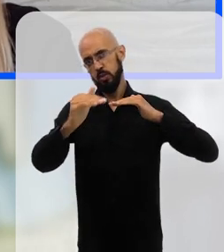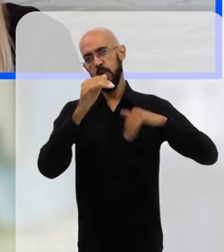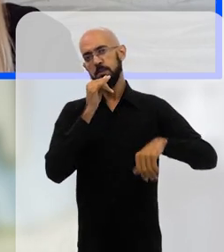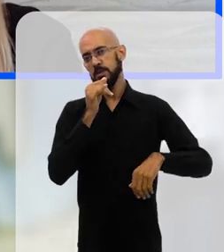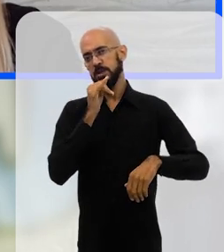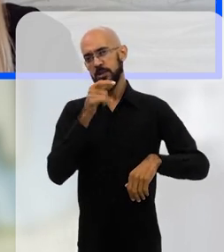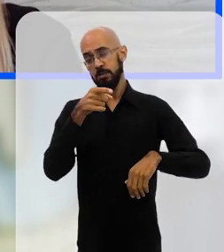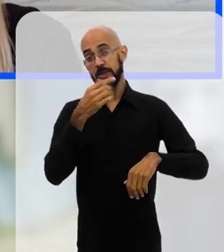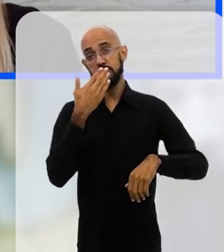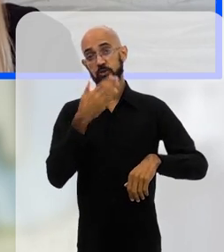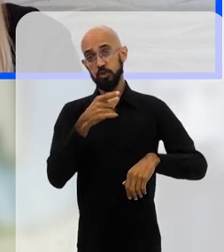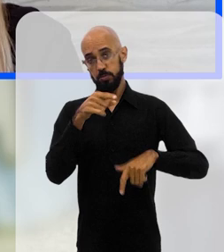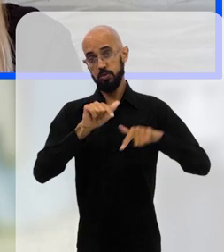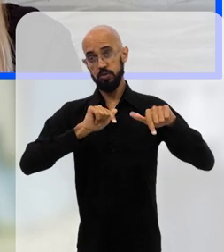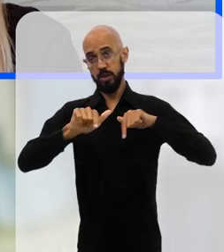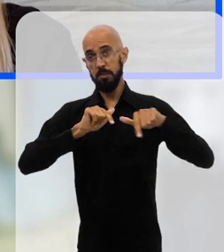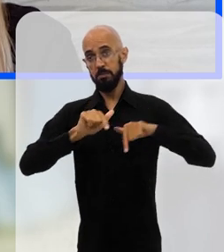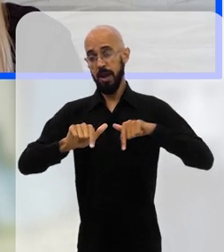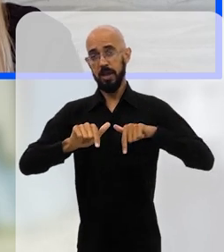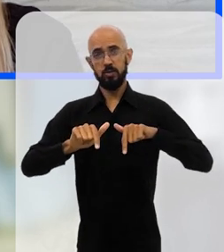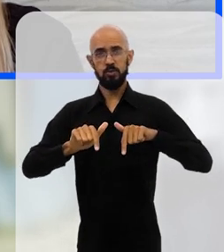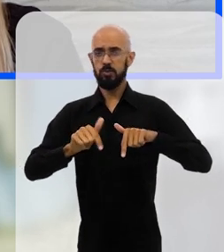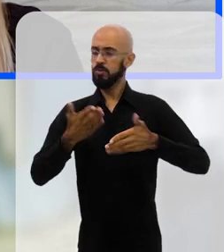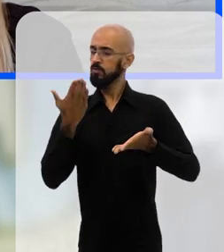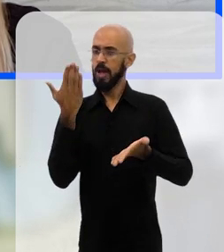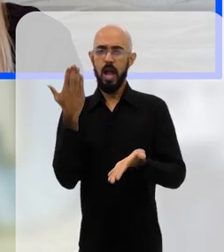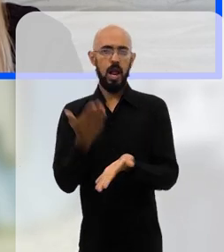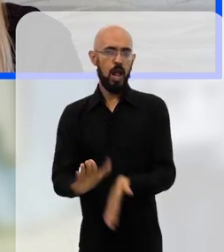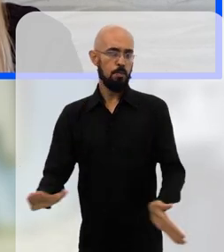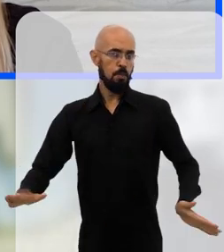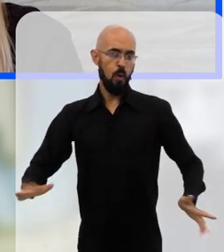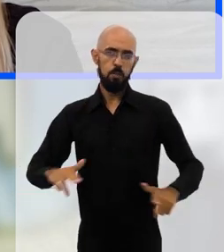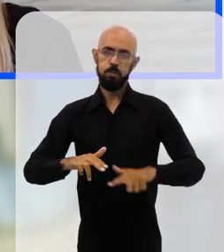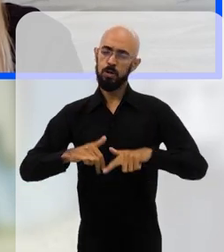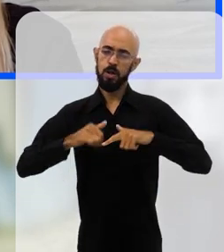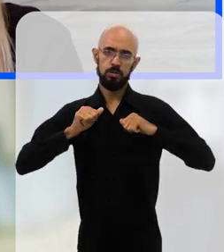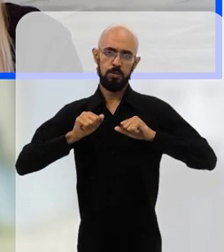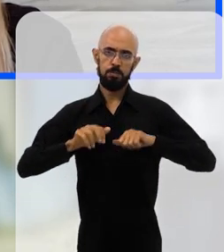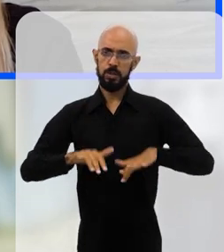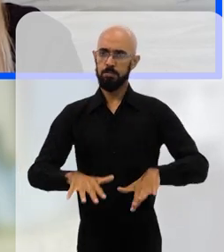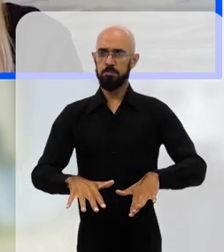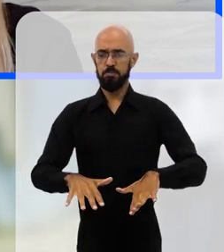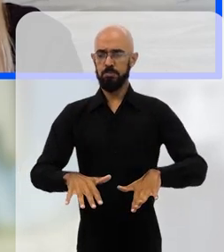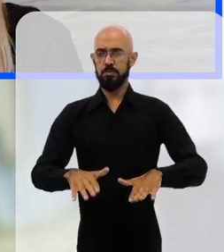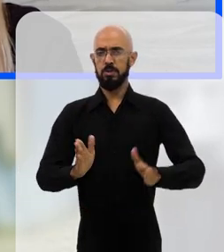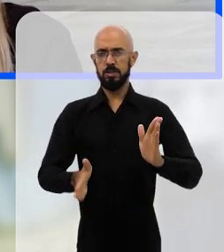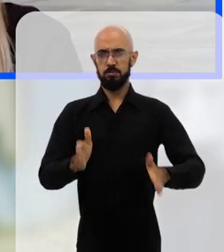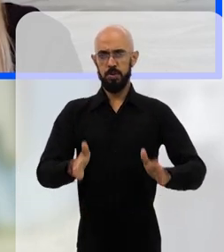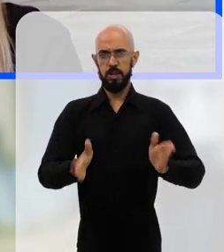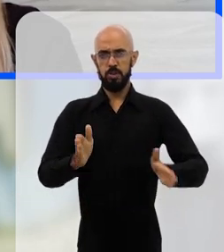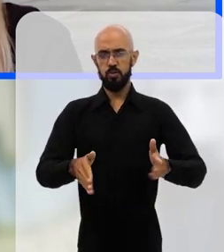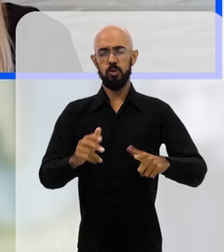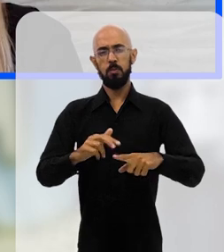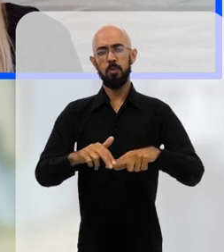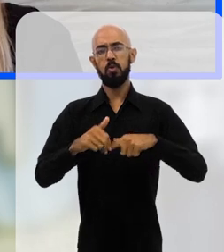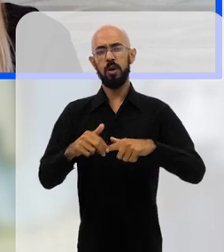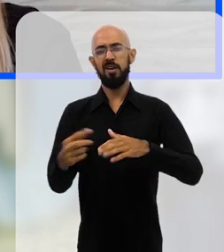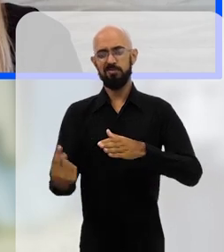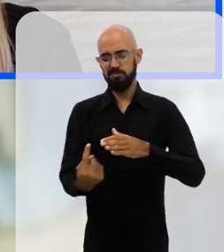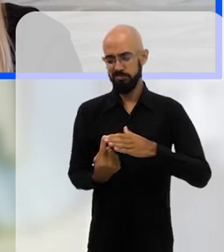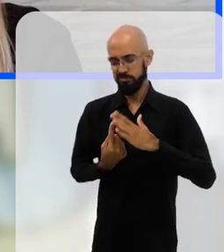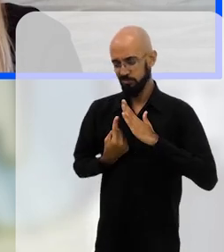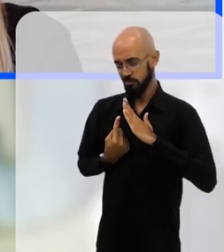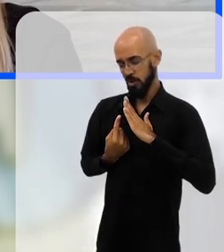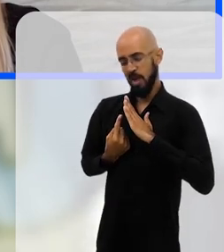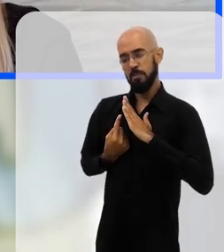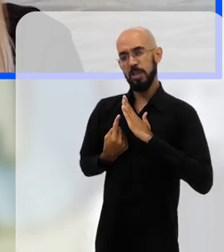cidades, esse tipo de trabalho foi duramente impactado logo no início da pandemia, porque a gente teve medidas de isolamento social,